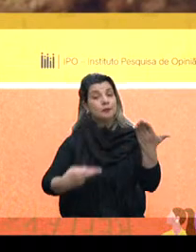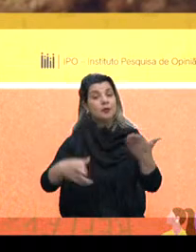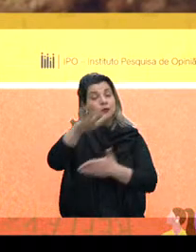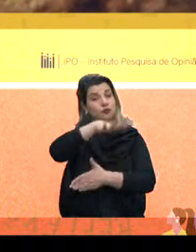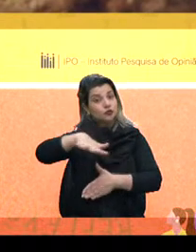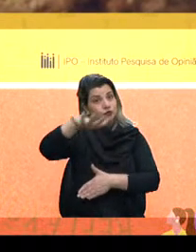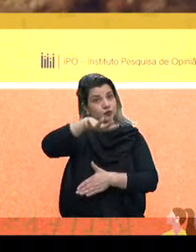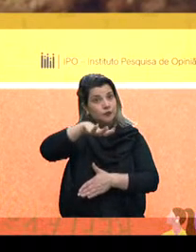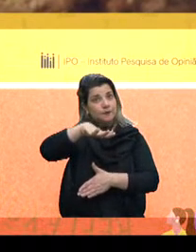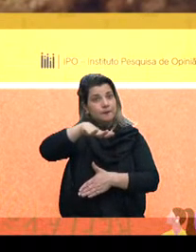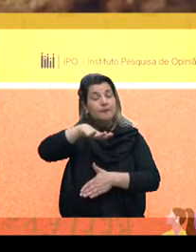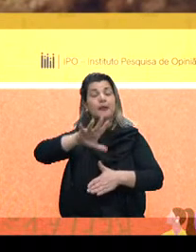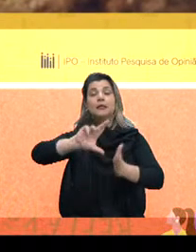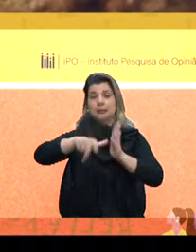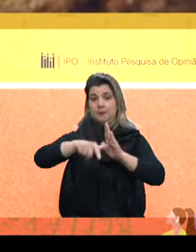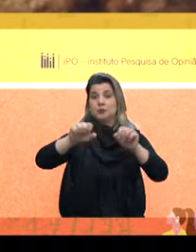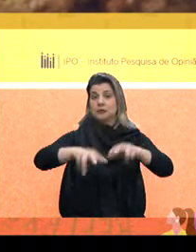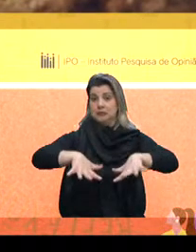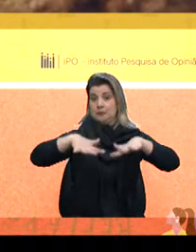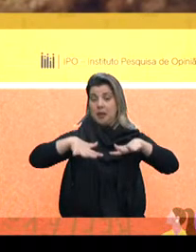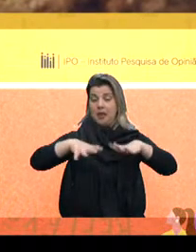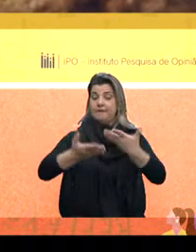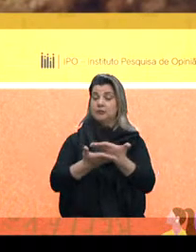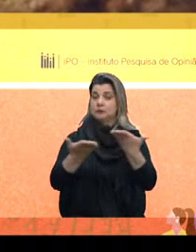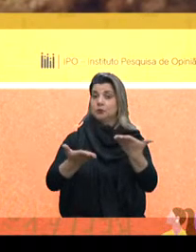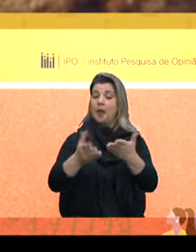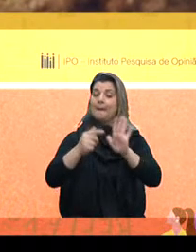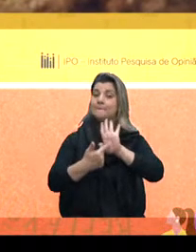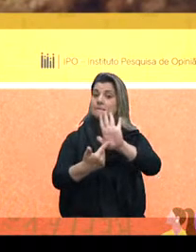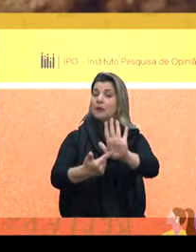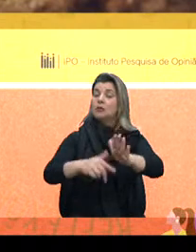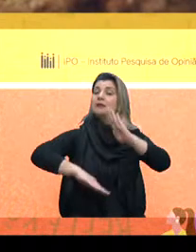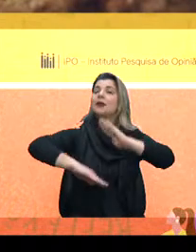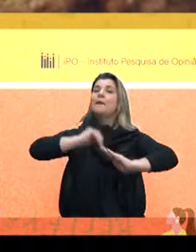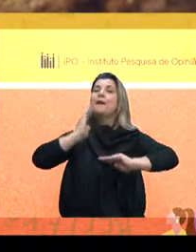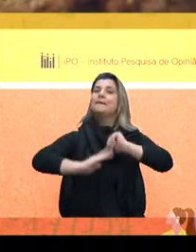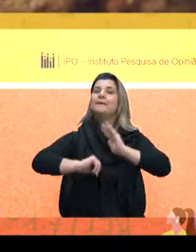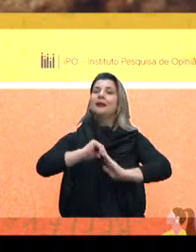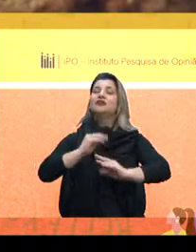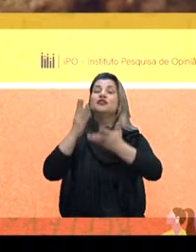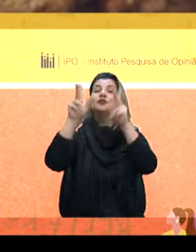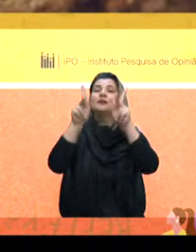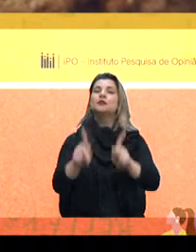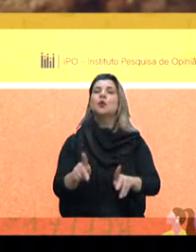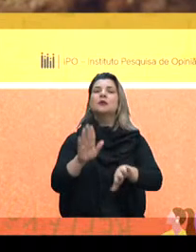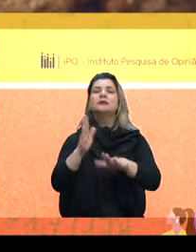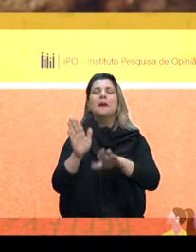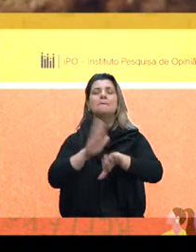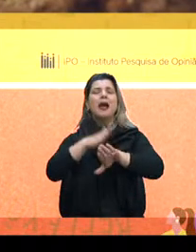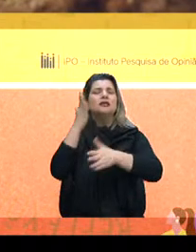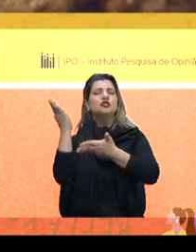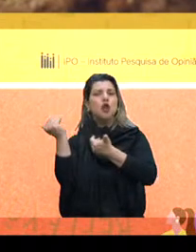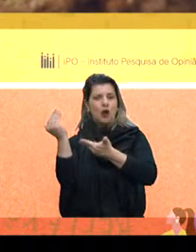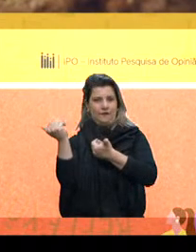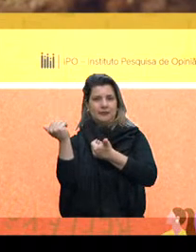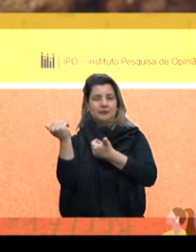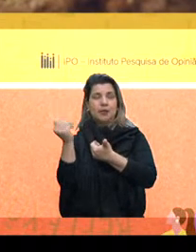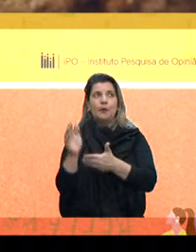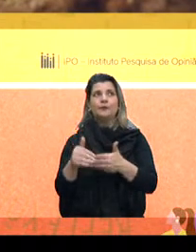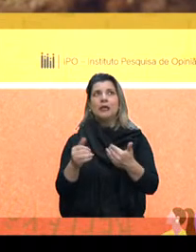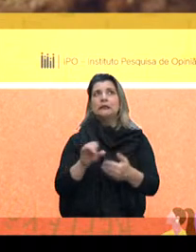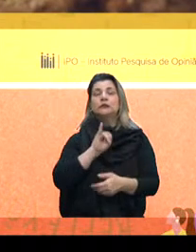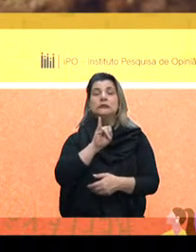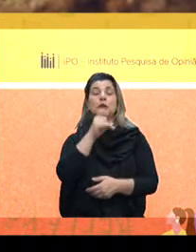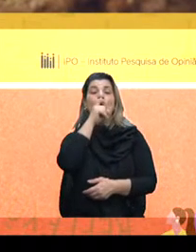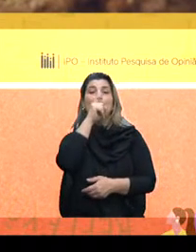disponibilizado pela Assembleia, mostram que isso é uma prática das pessoas mais jovens. Quanto mais jovem a pessoa, então, se o pai tem